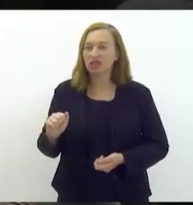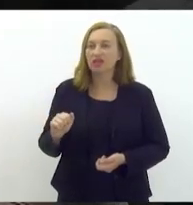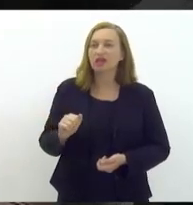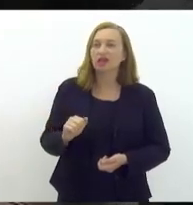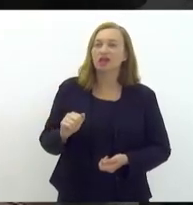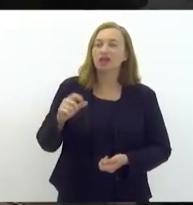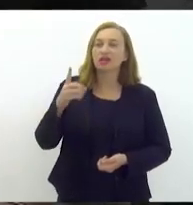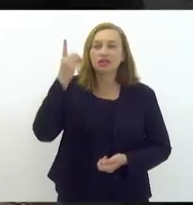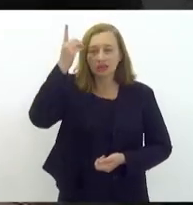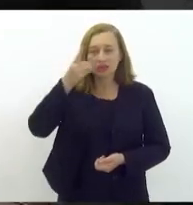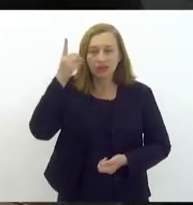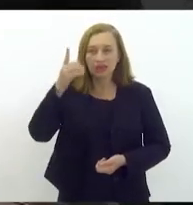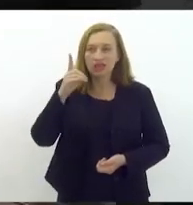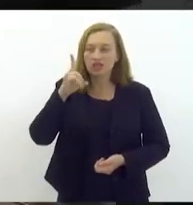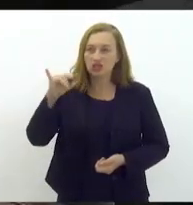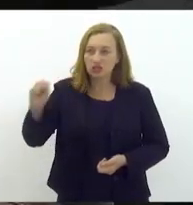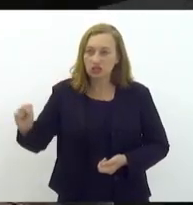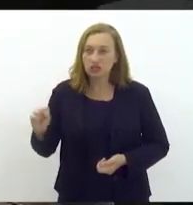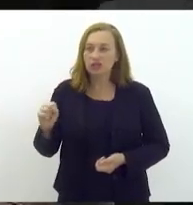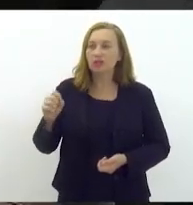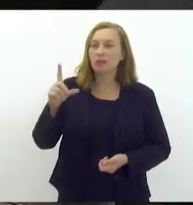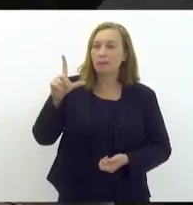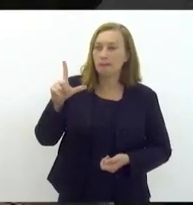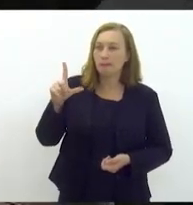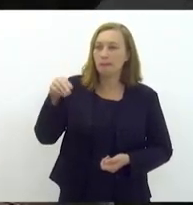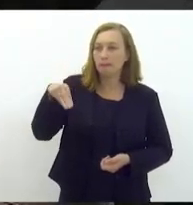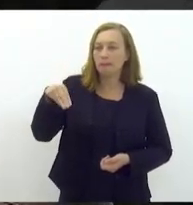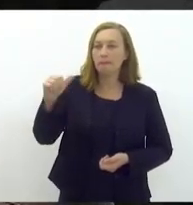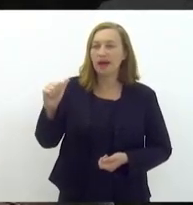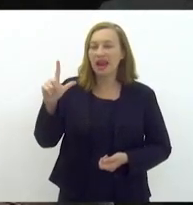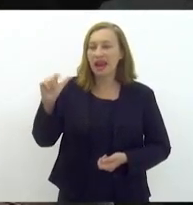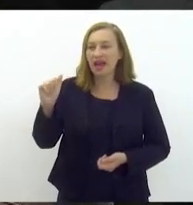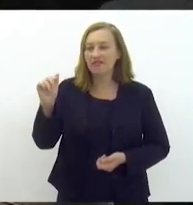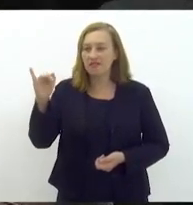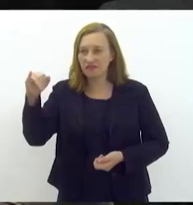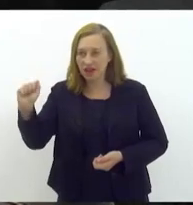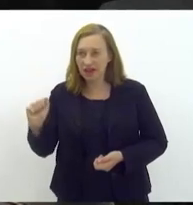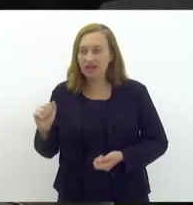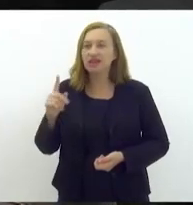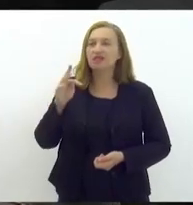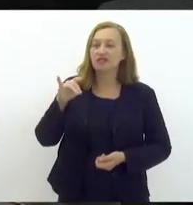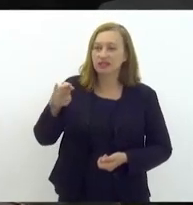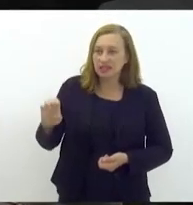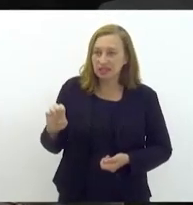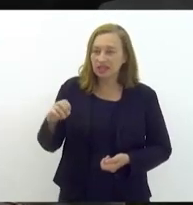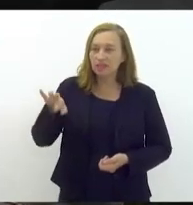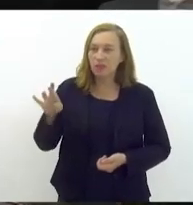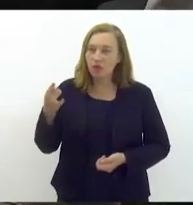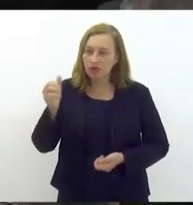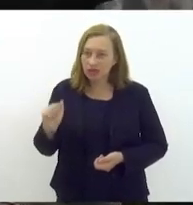Malafaia. Dionísio Lins, Malafaia. Obrigado. Franciane Mota.